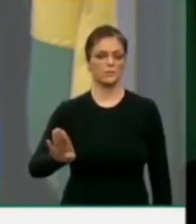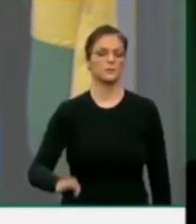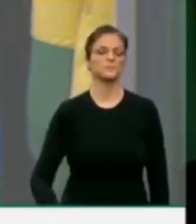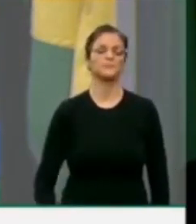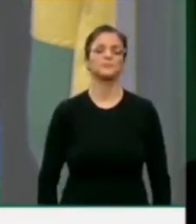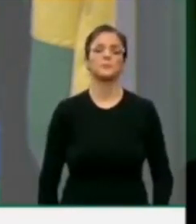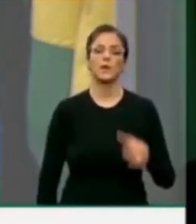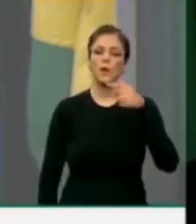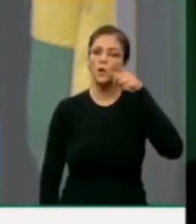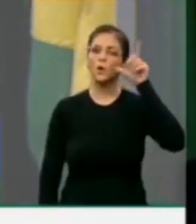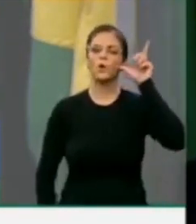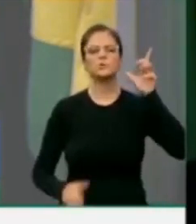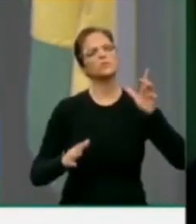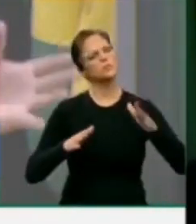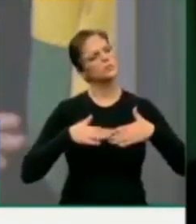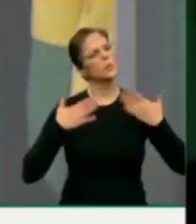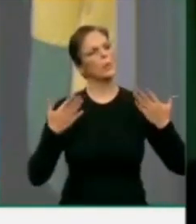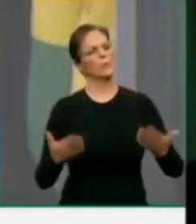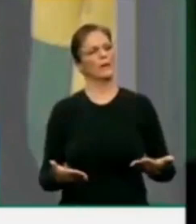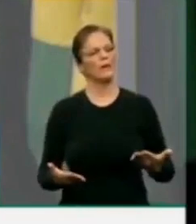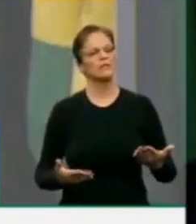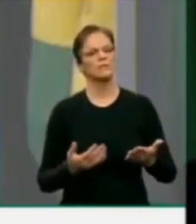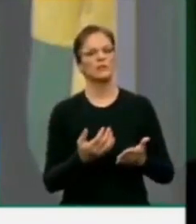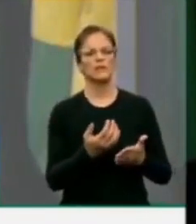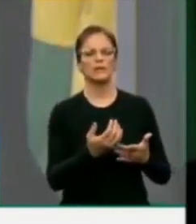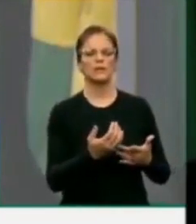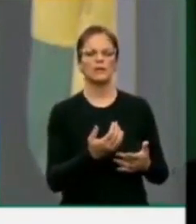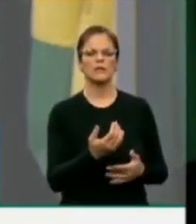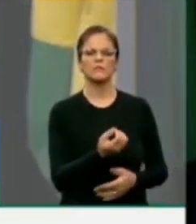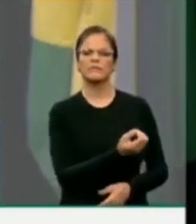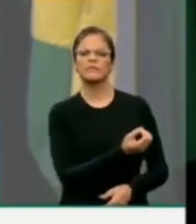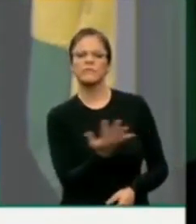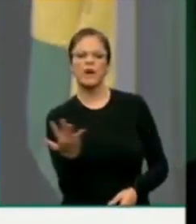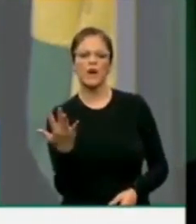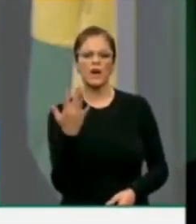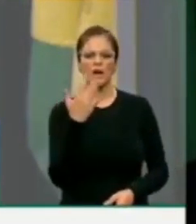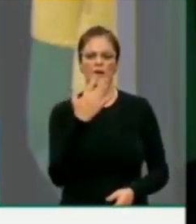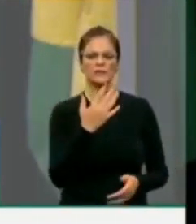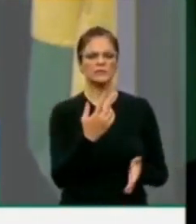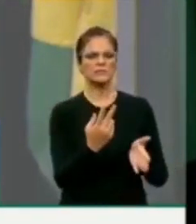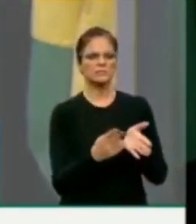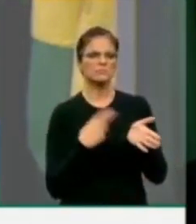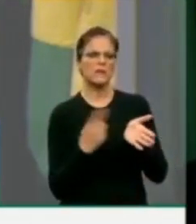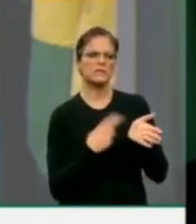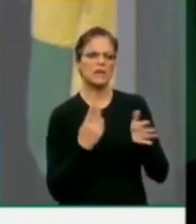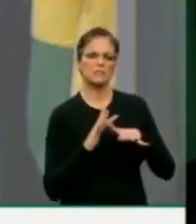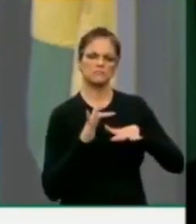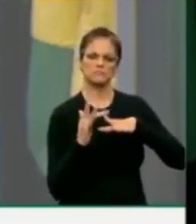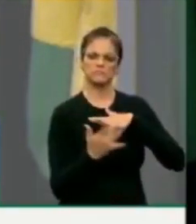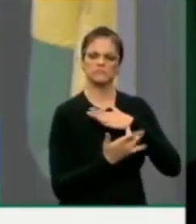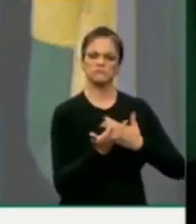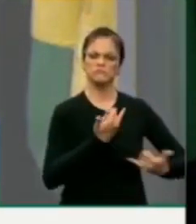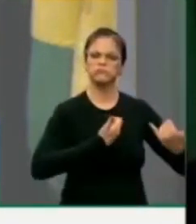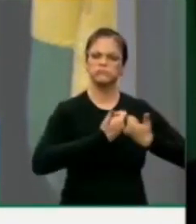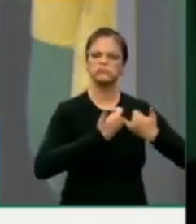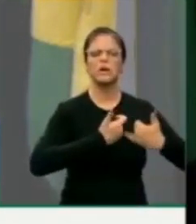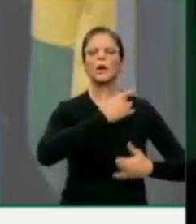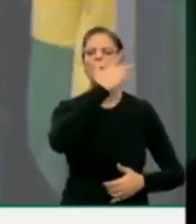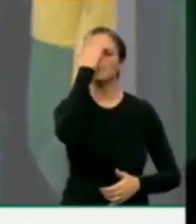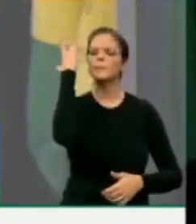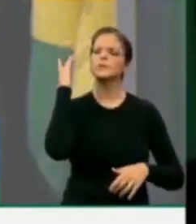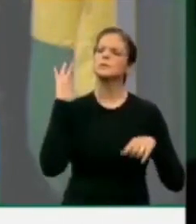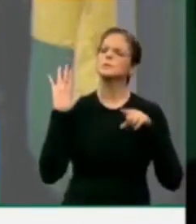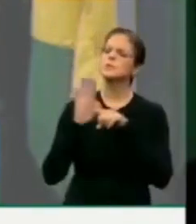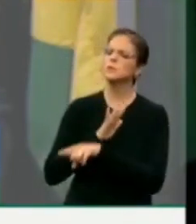surpreendido por centenas de mensagens nas minhas redes sociais de pessoas questionando